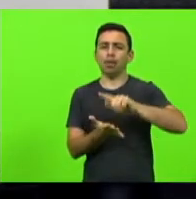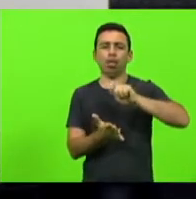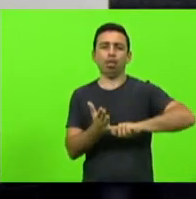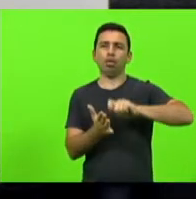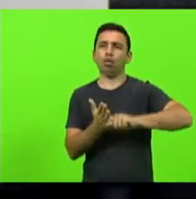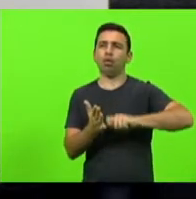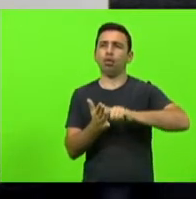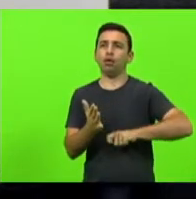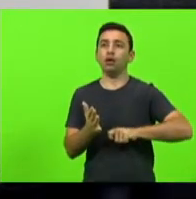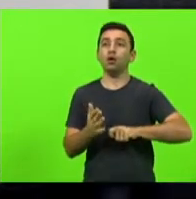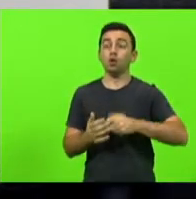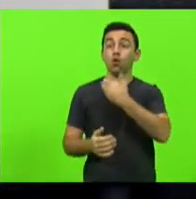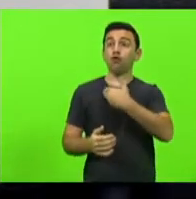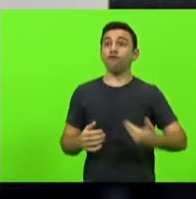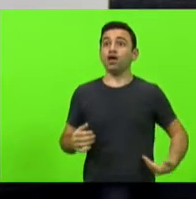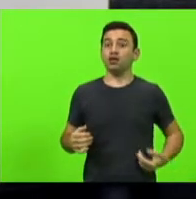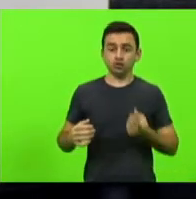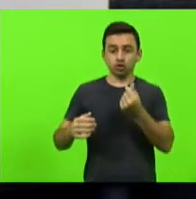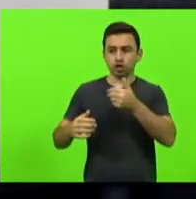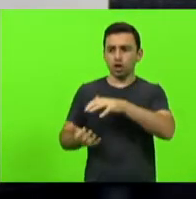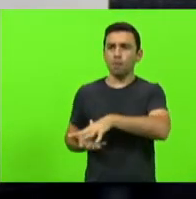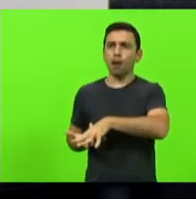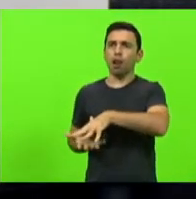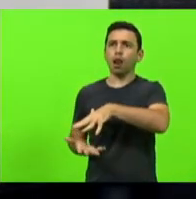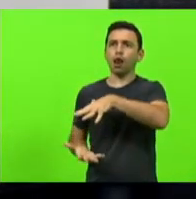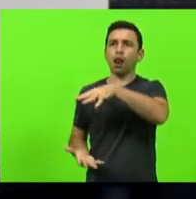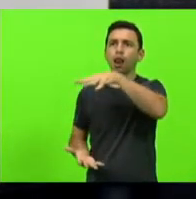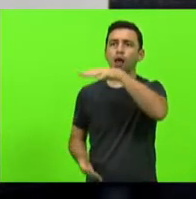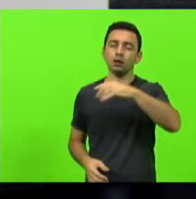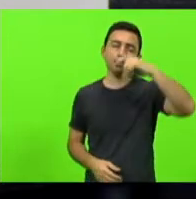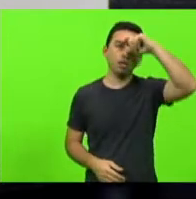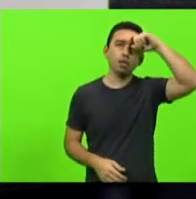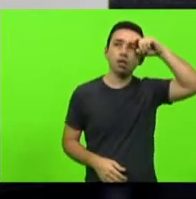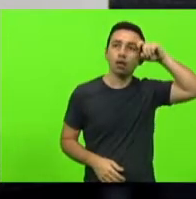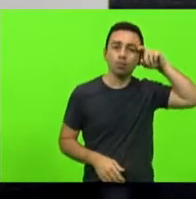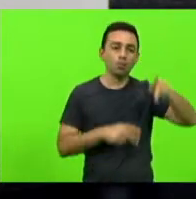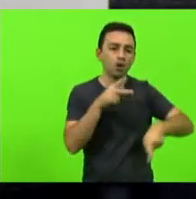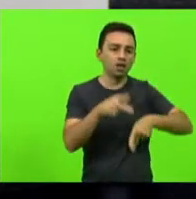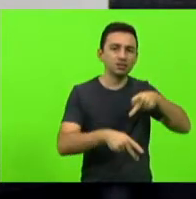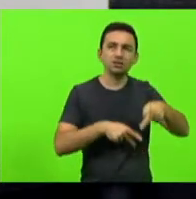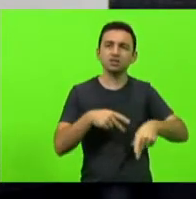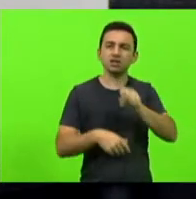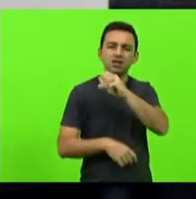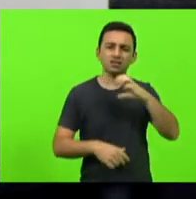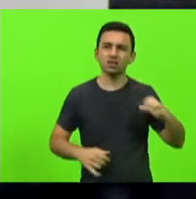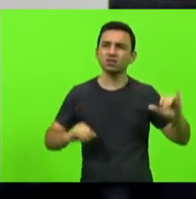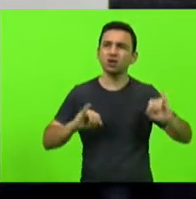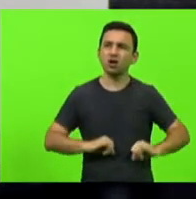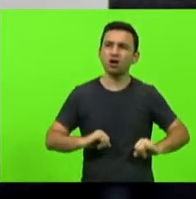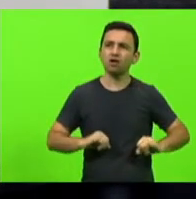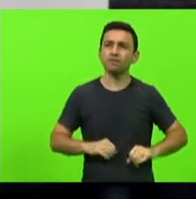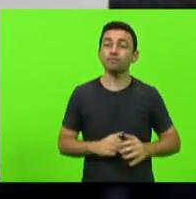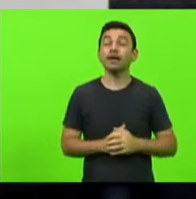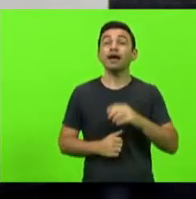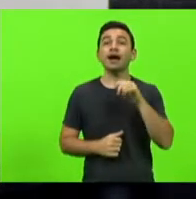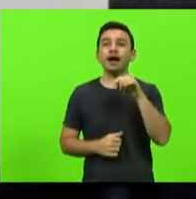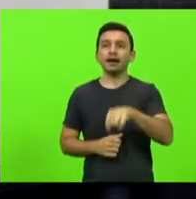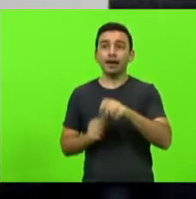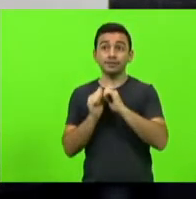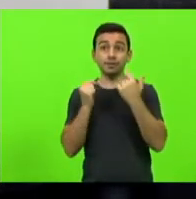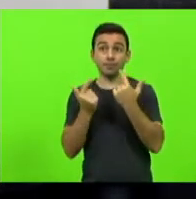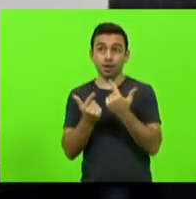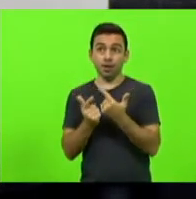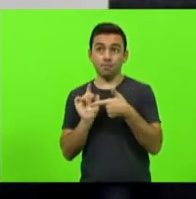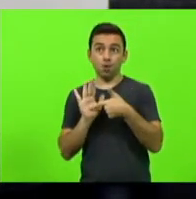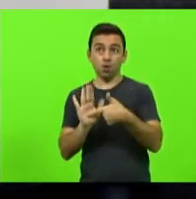enche o cofre de dinheiro no suor do catarinense. A Assembleia Legislativa apresenta uma proposta de